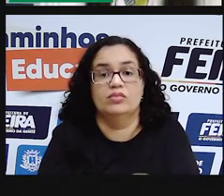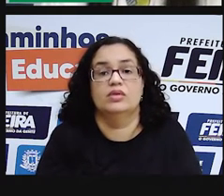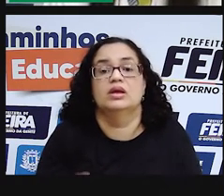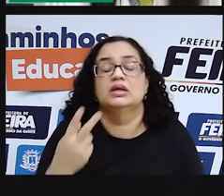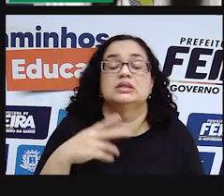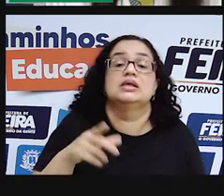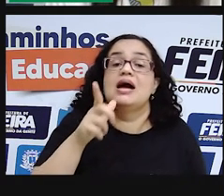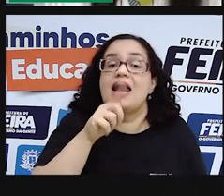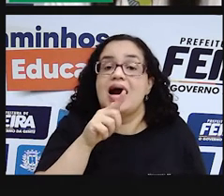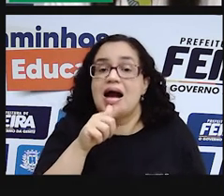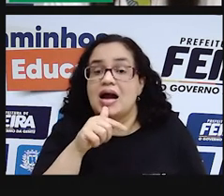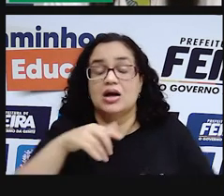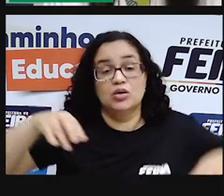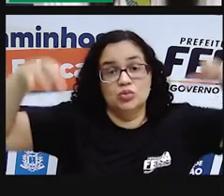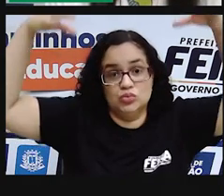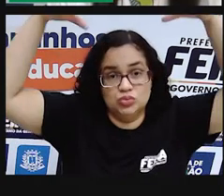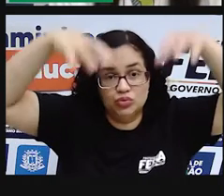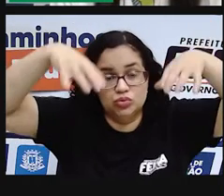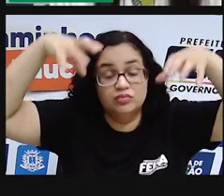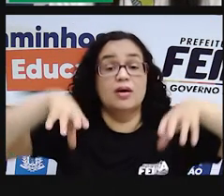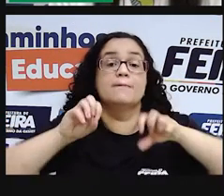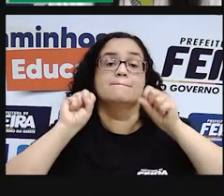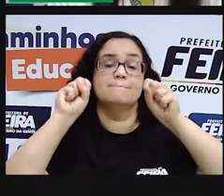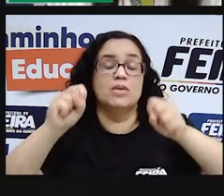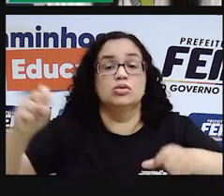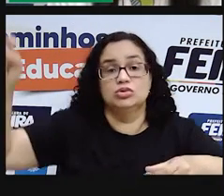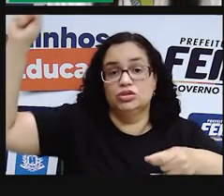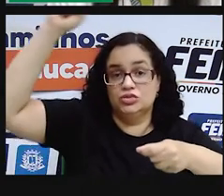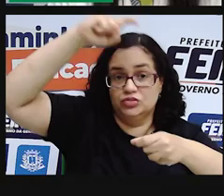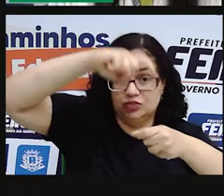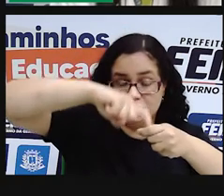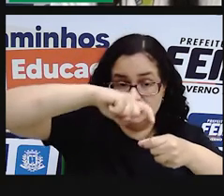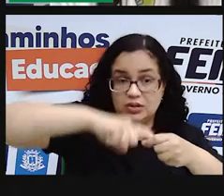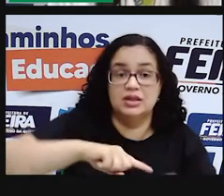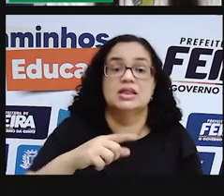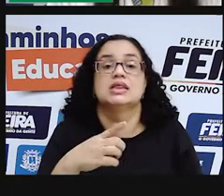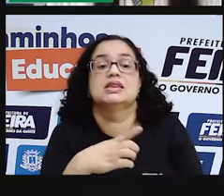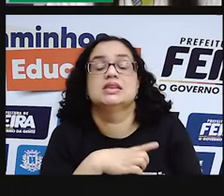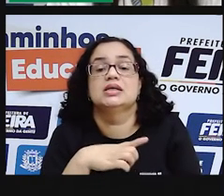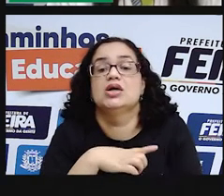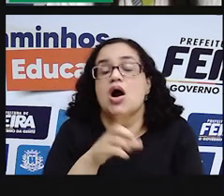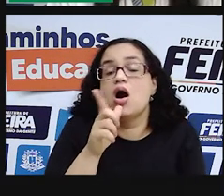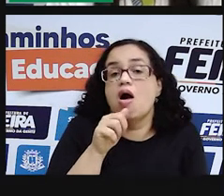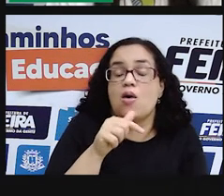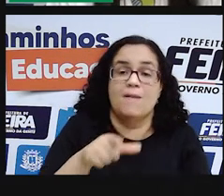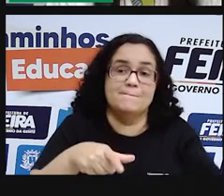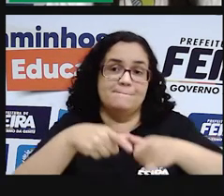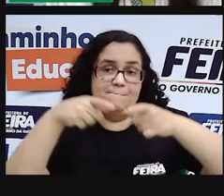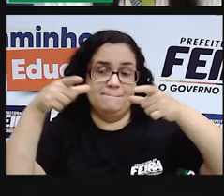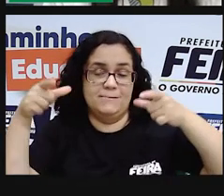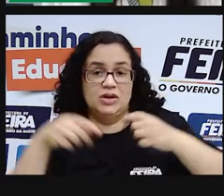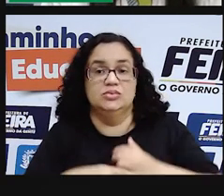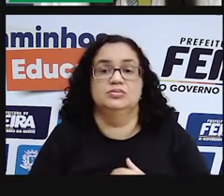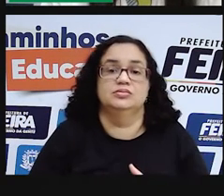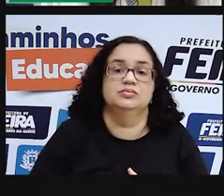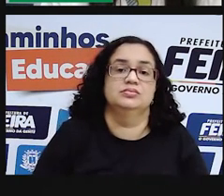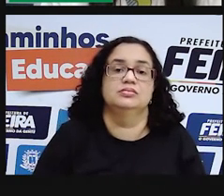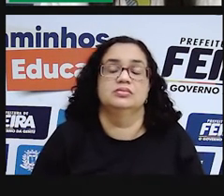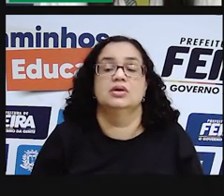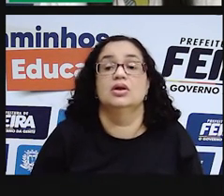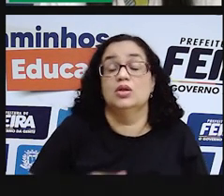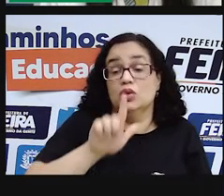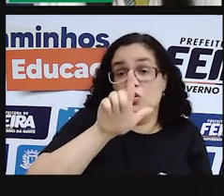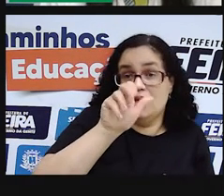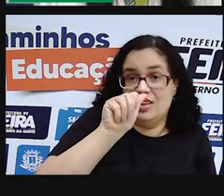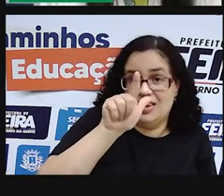se ela é abastecida por água da chuva, ela pode voltar a ter um acúmulo de água maior ou encher. No caso do